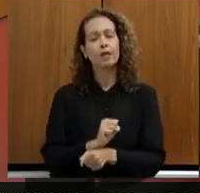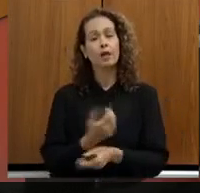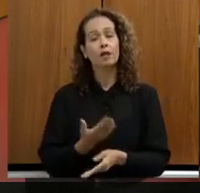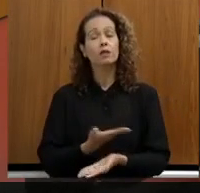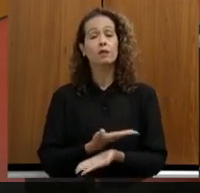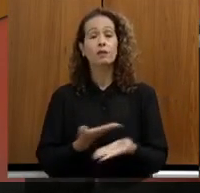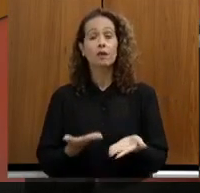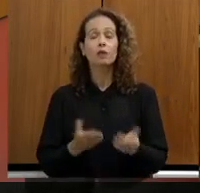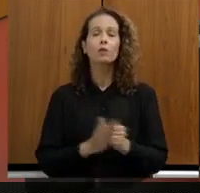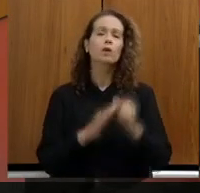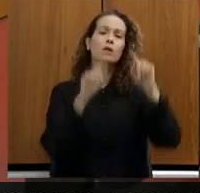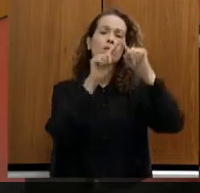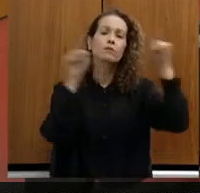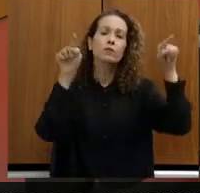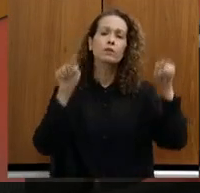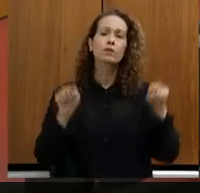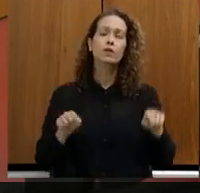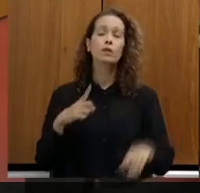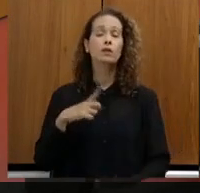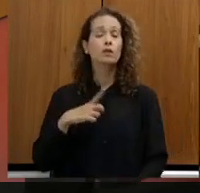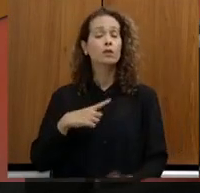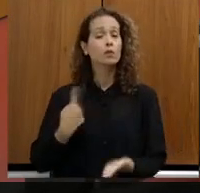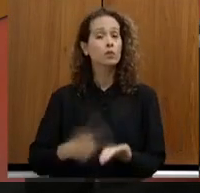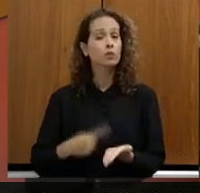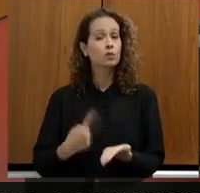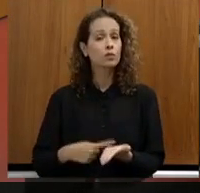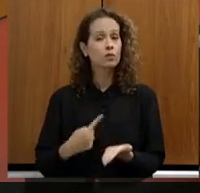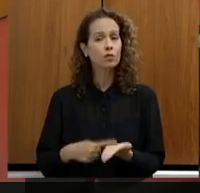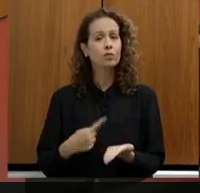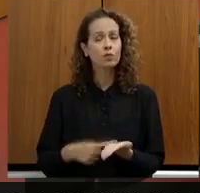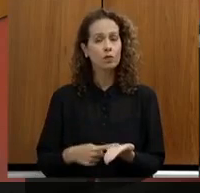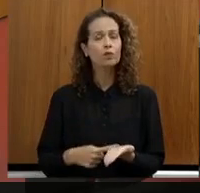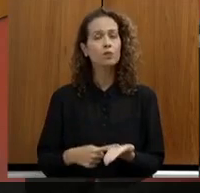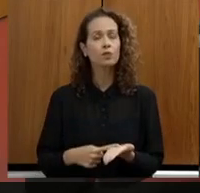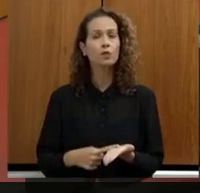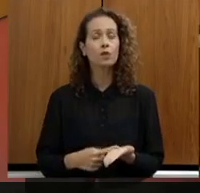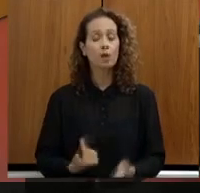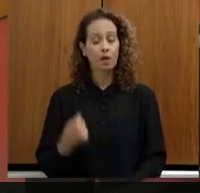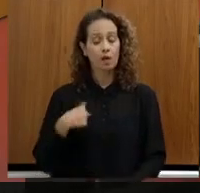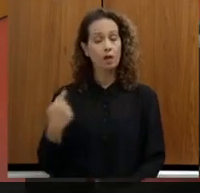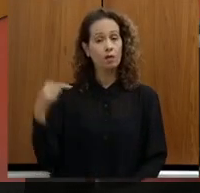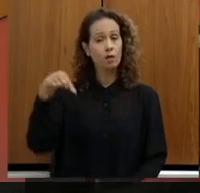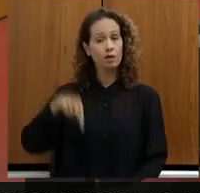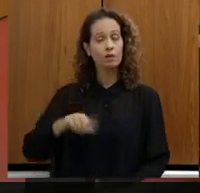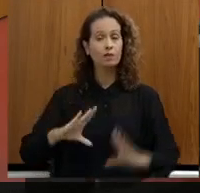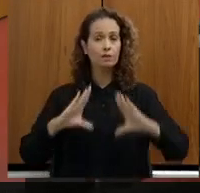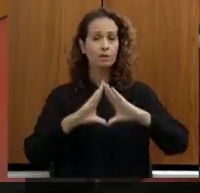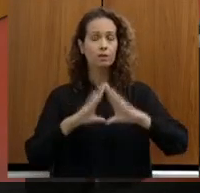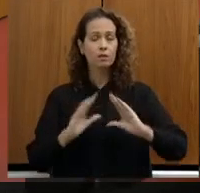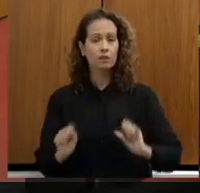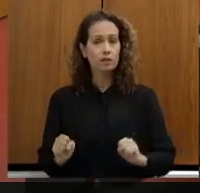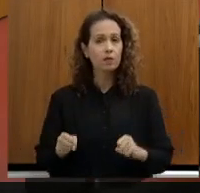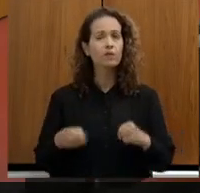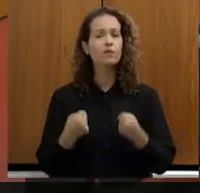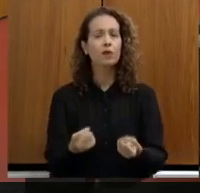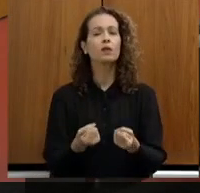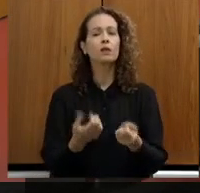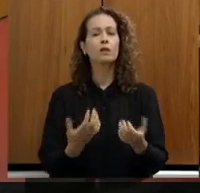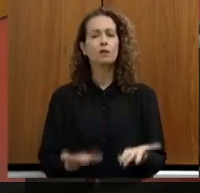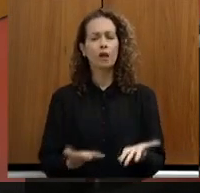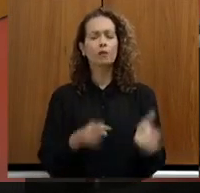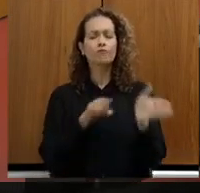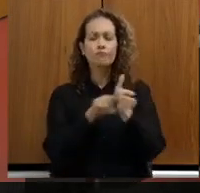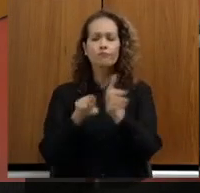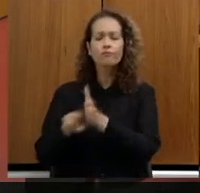tenho aí, tenho um compromisso de, enquanto eu estiver nessa casa, defender os seus pleitos justos, eu acho que nós temos